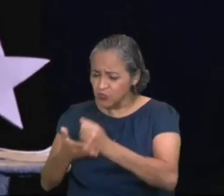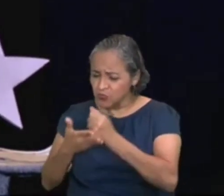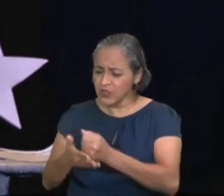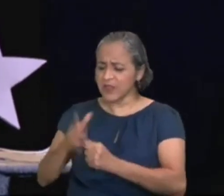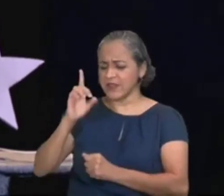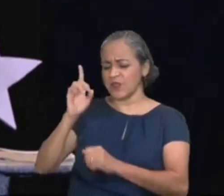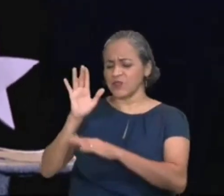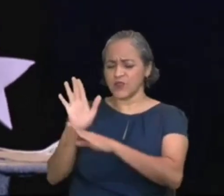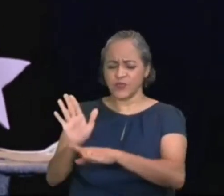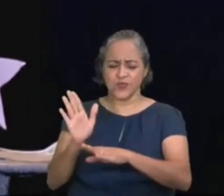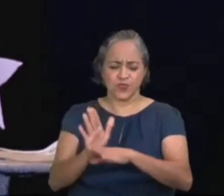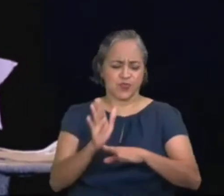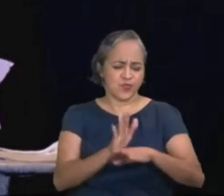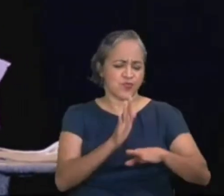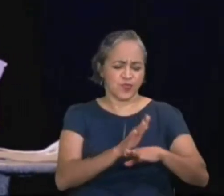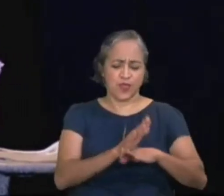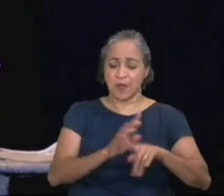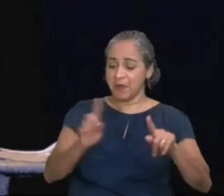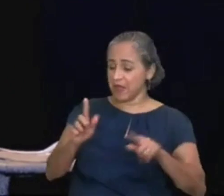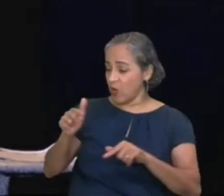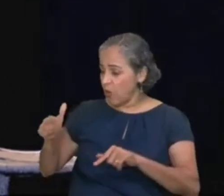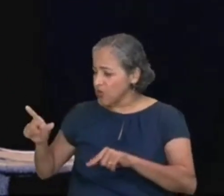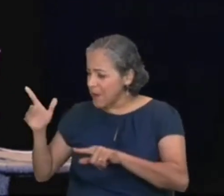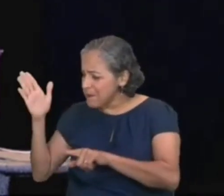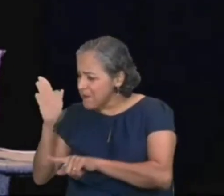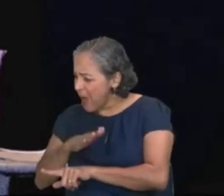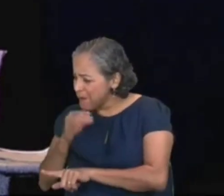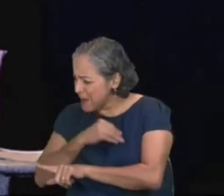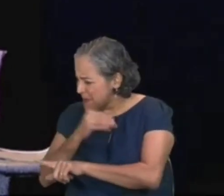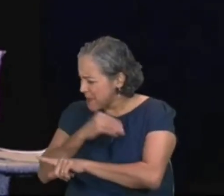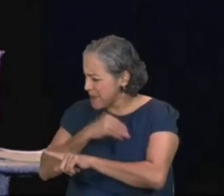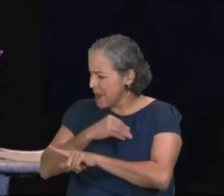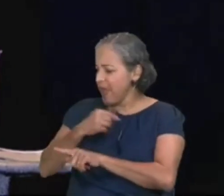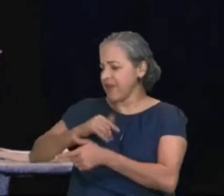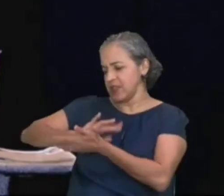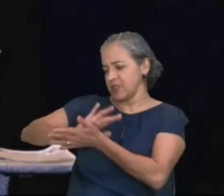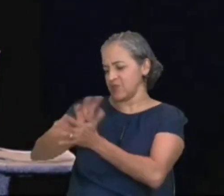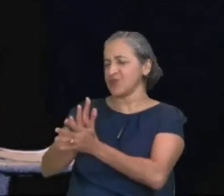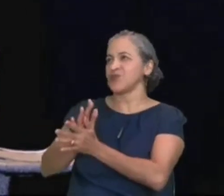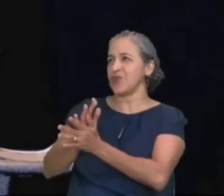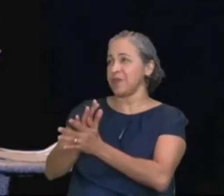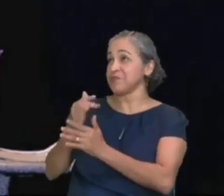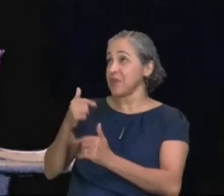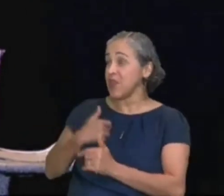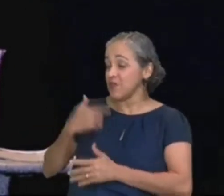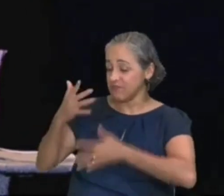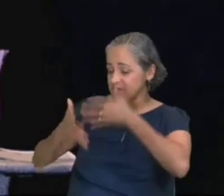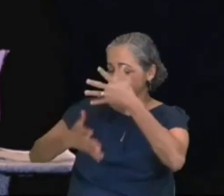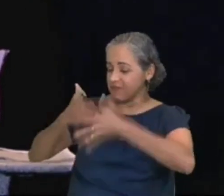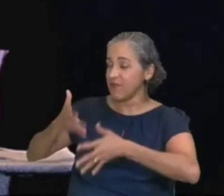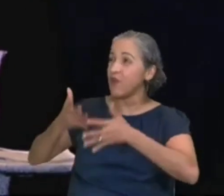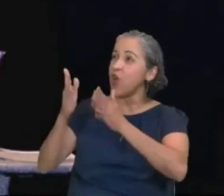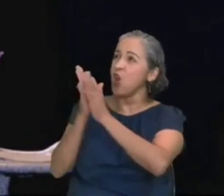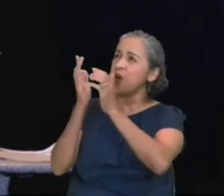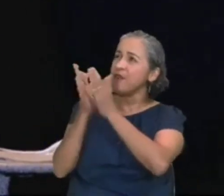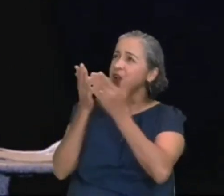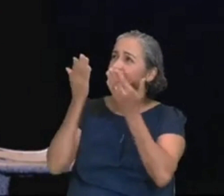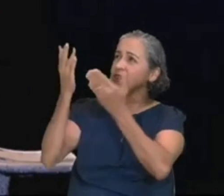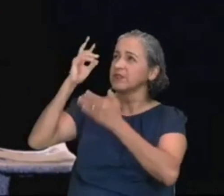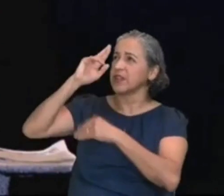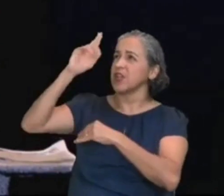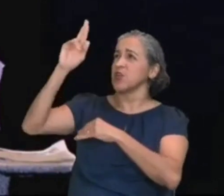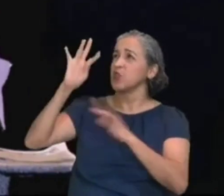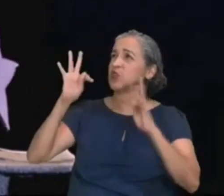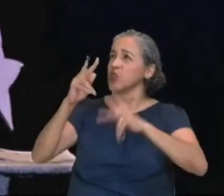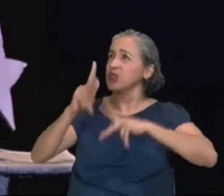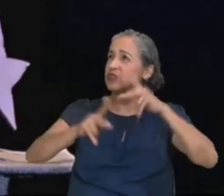o amam, mas a todos, os ímpios, destruirá, com meus lábios, louvarei ao Senhor, que todo ser vivo, bendiga, seu santo